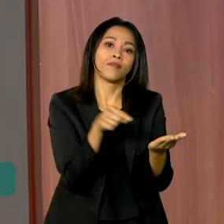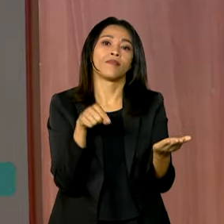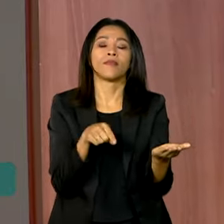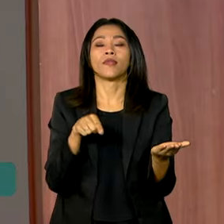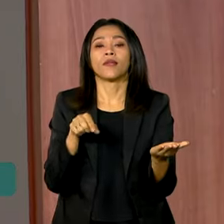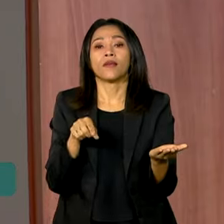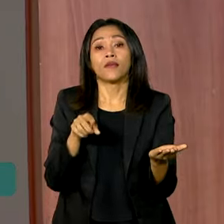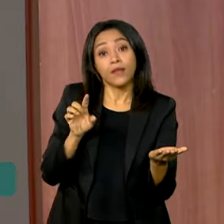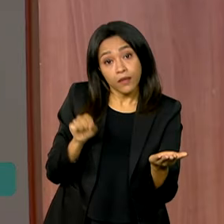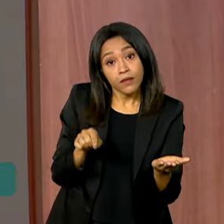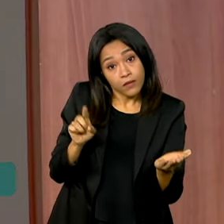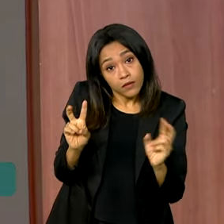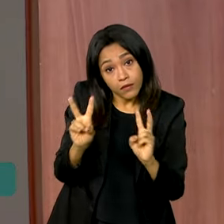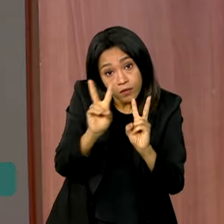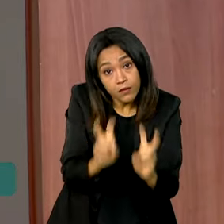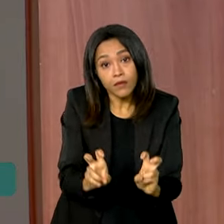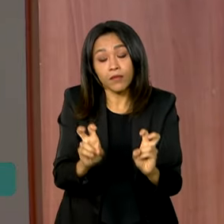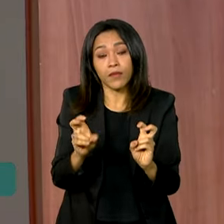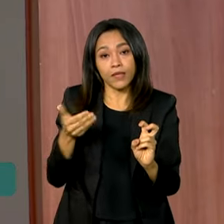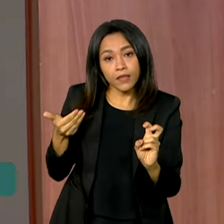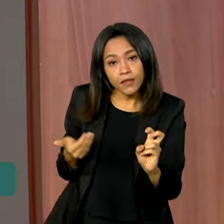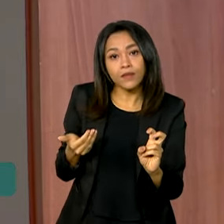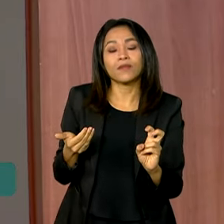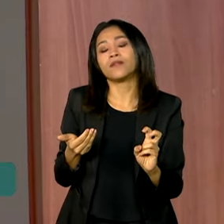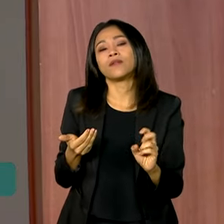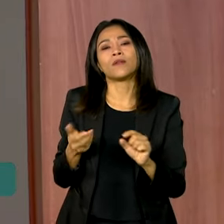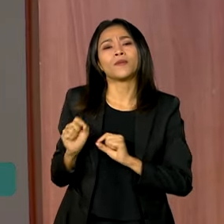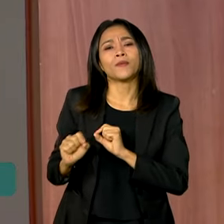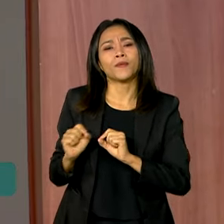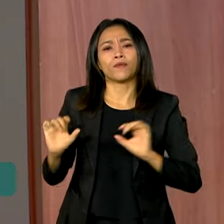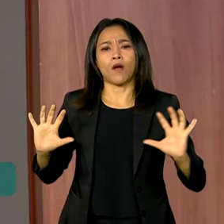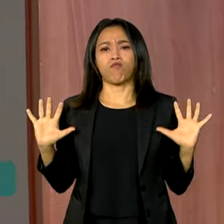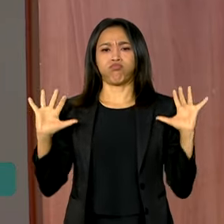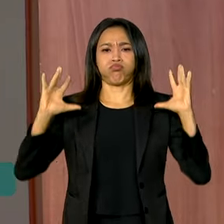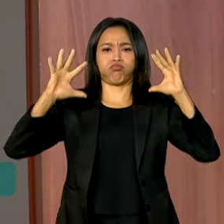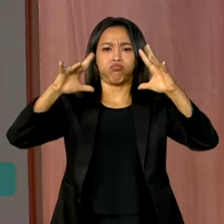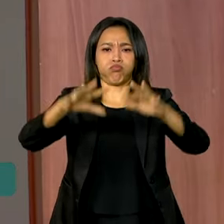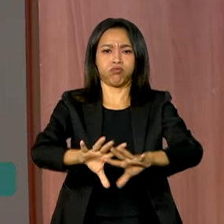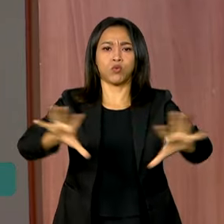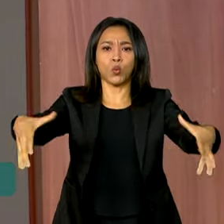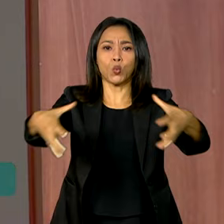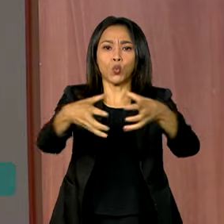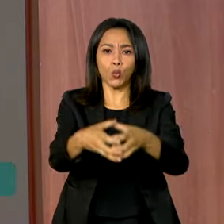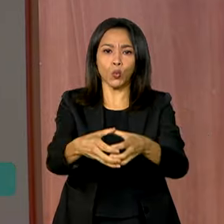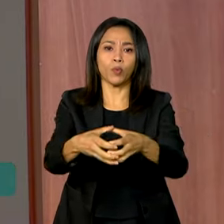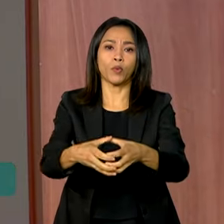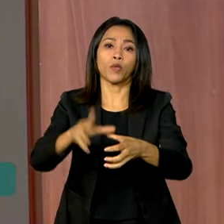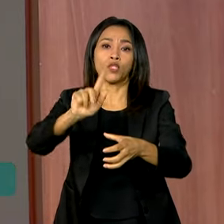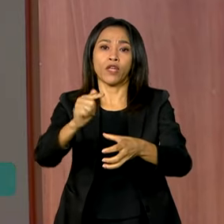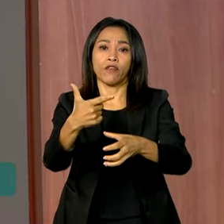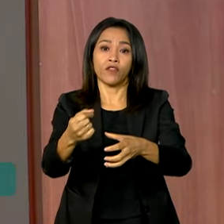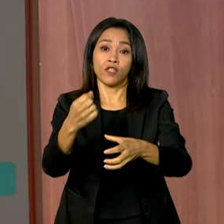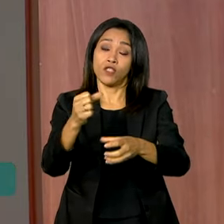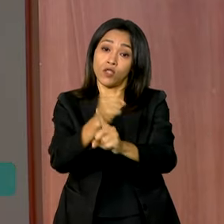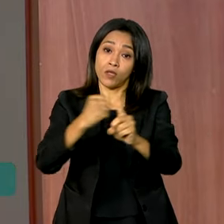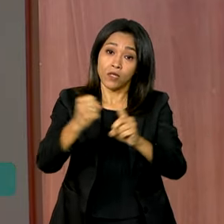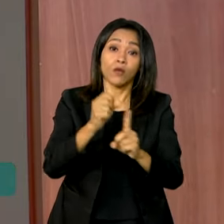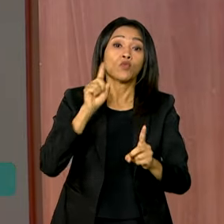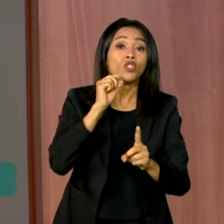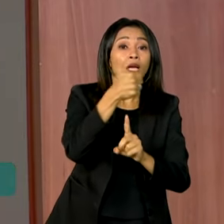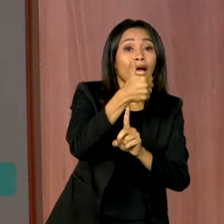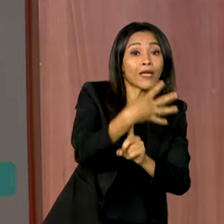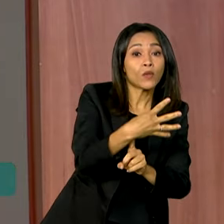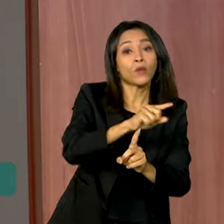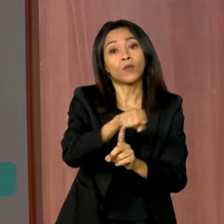eles próprios sobre o tema. E isso vai culminar na cúpula do G20 social, que será dia 14, 15 e